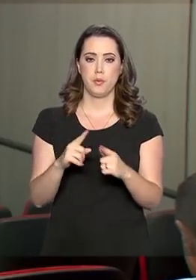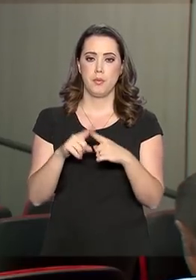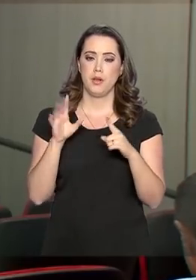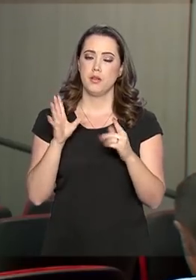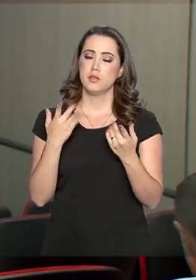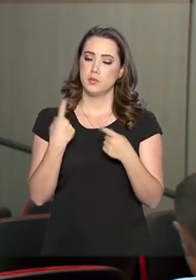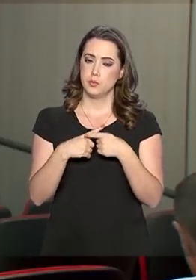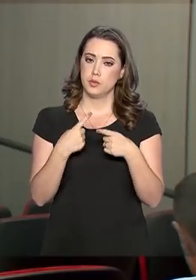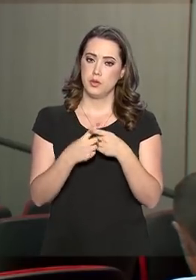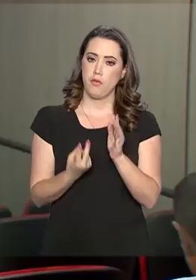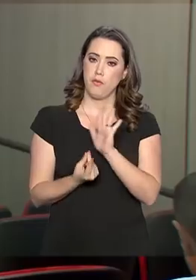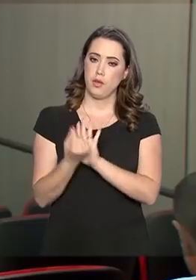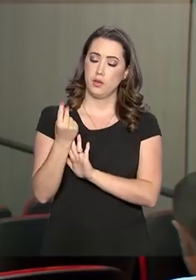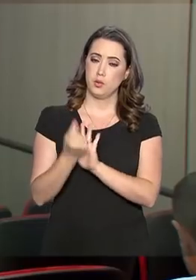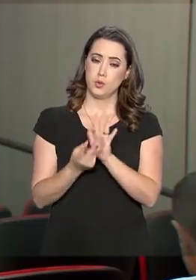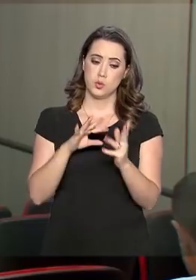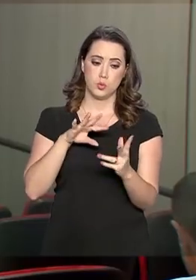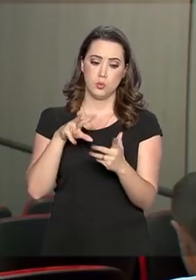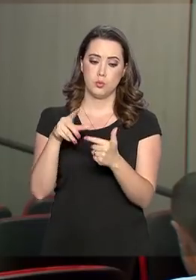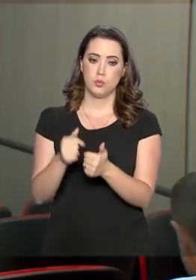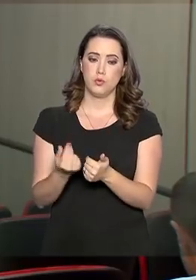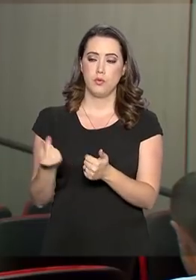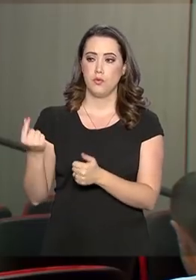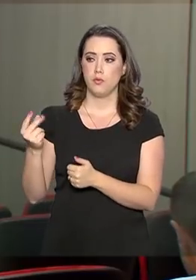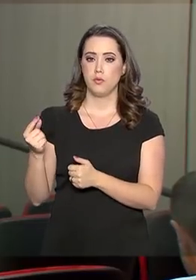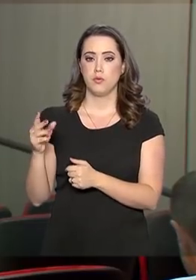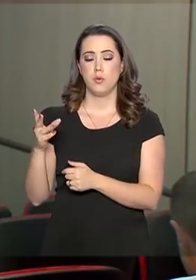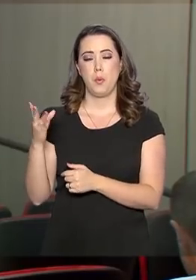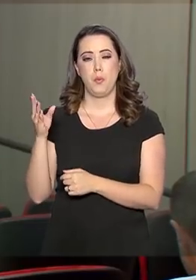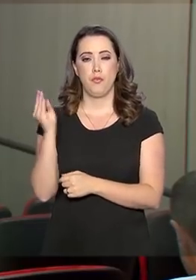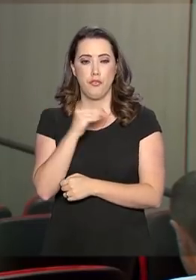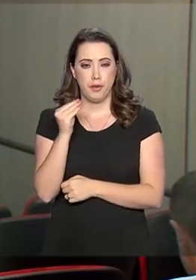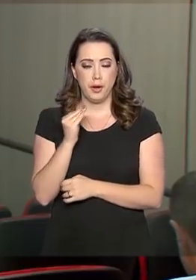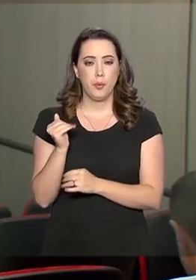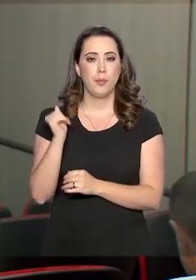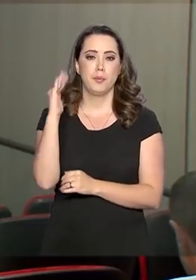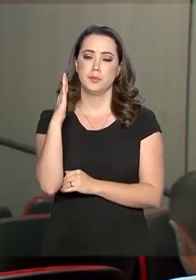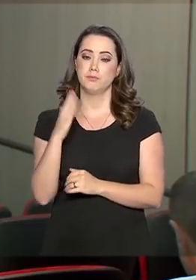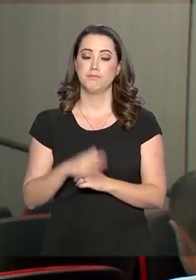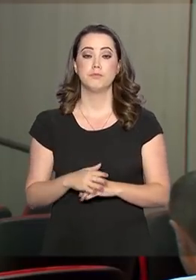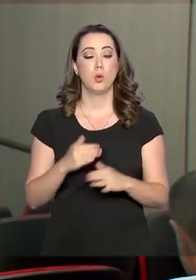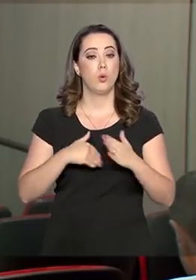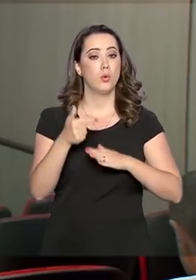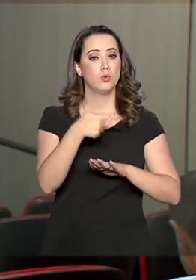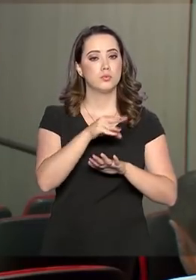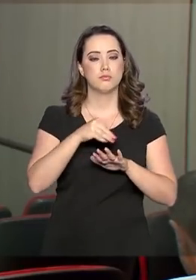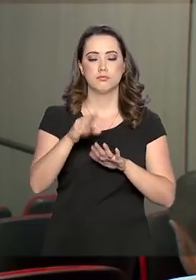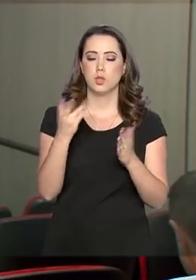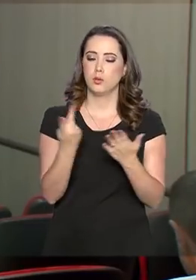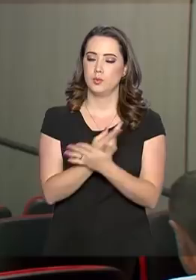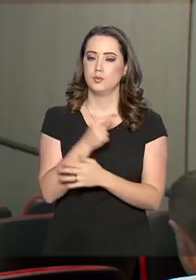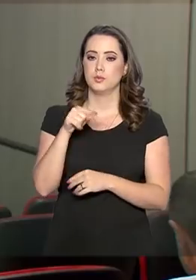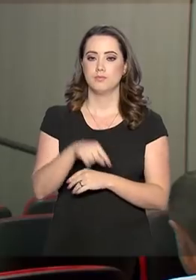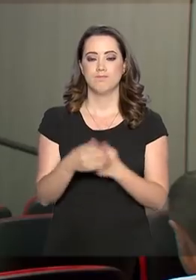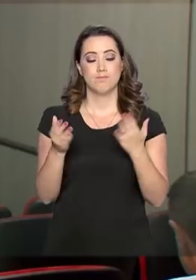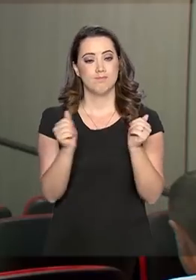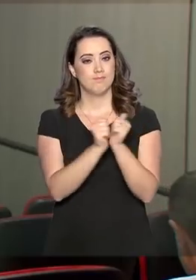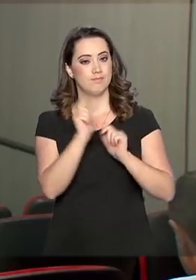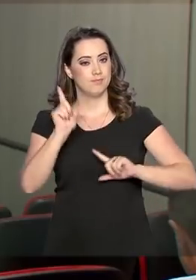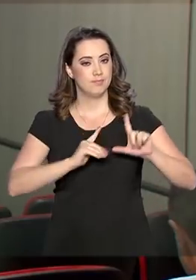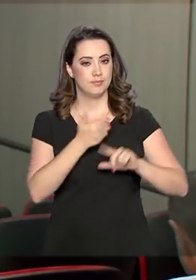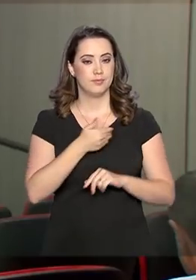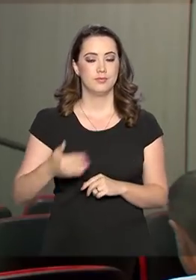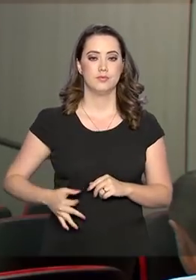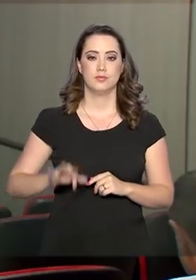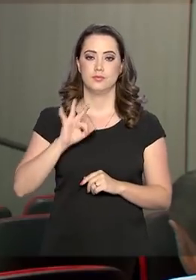reflexo de preços internacionais mais fracos. Nós podemos voltar a qualquer momento com outras informações. Você continua na